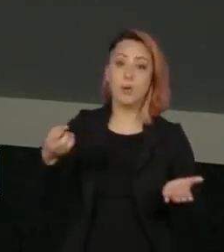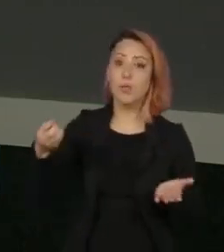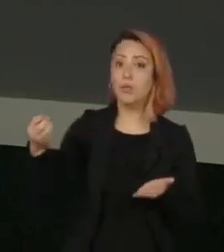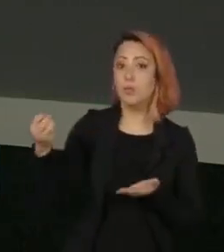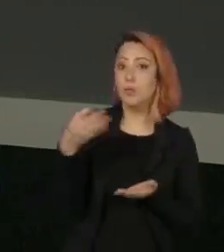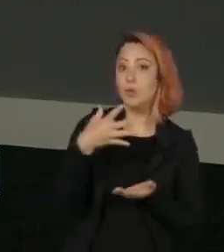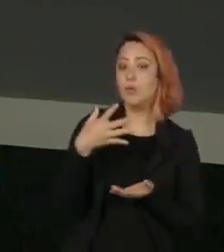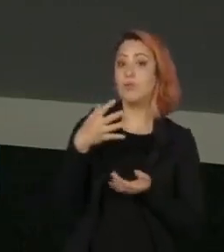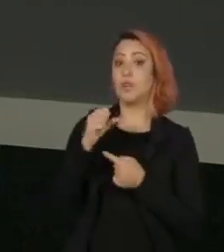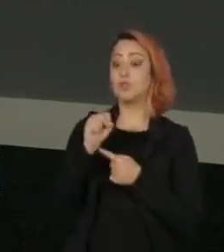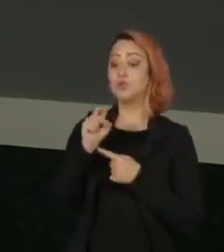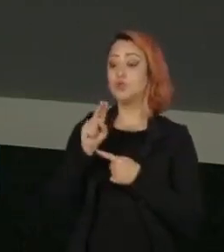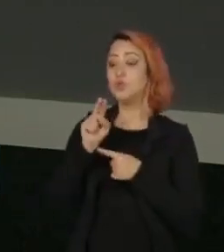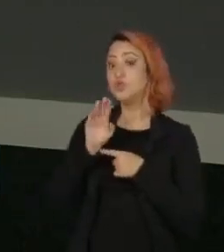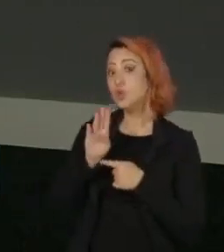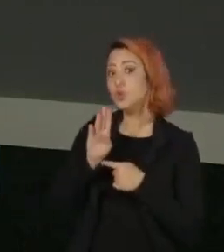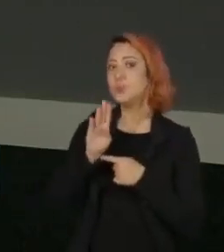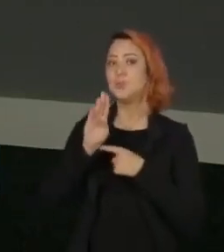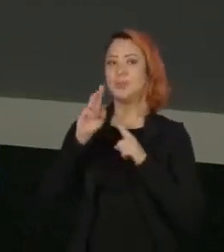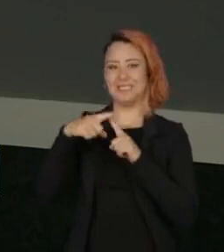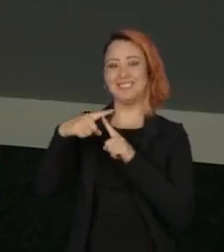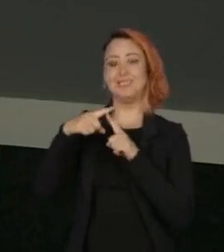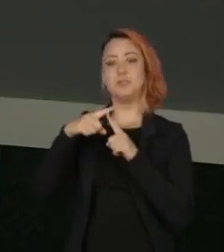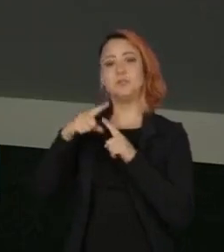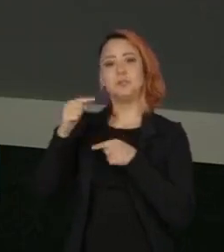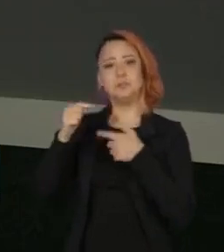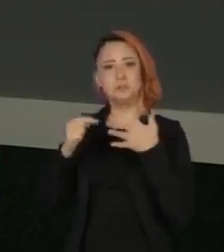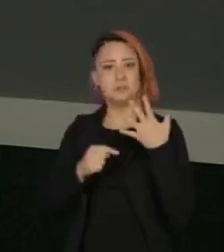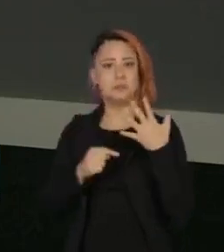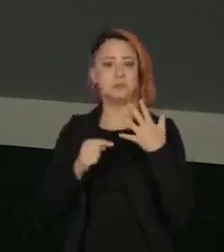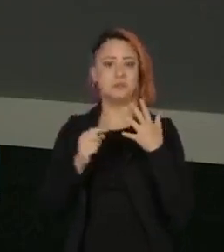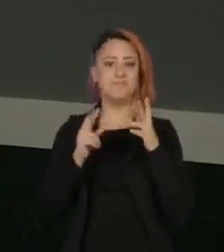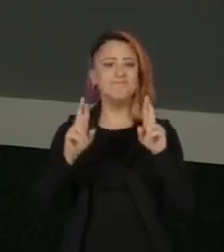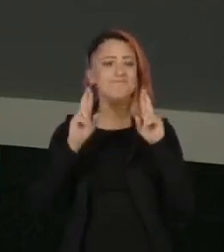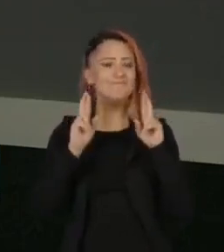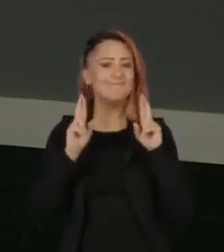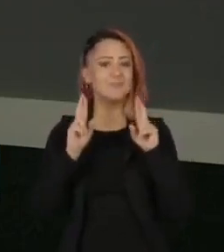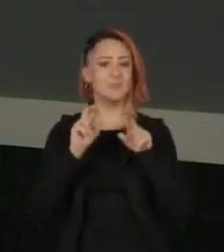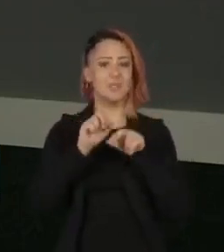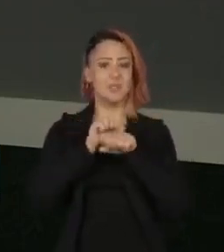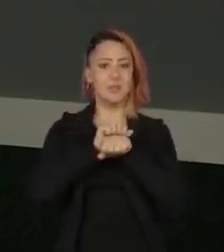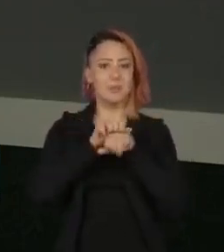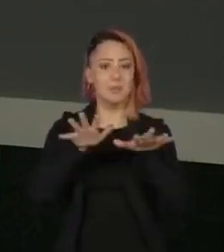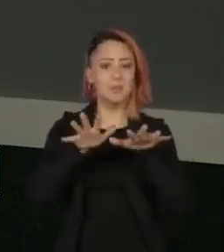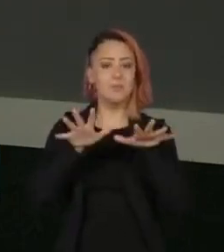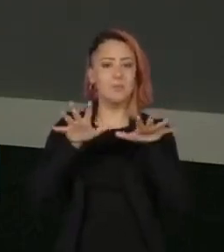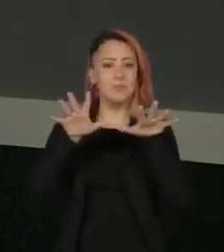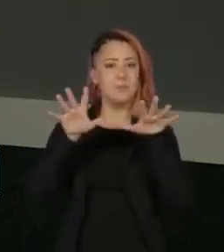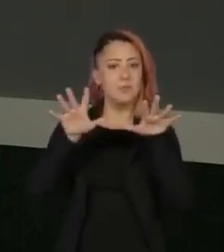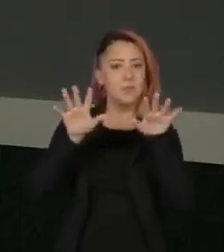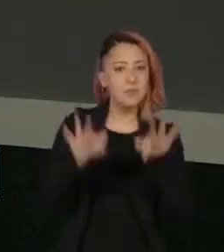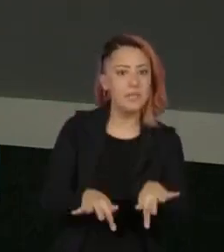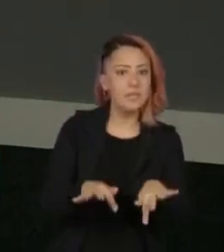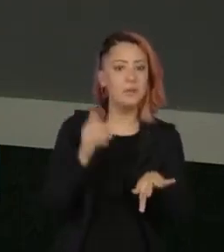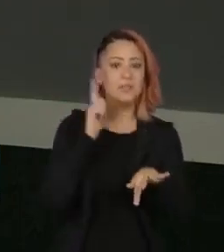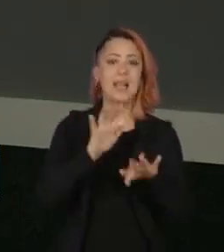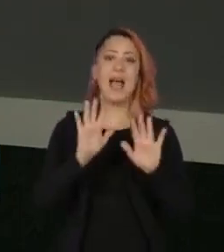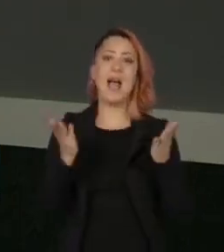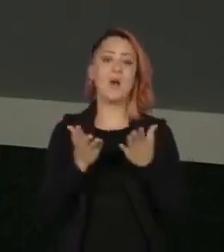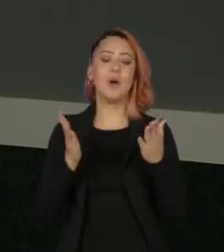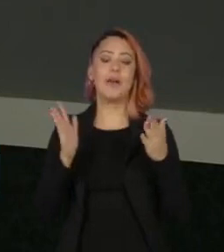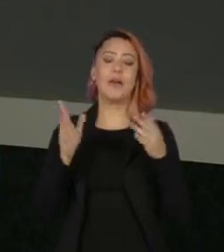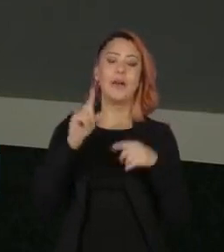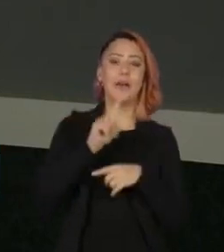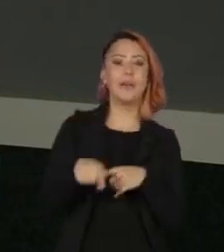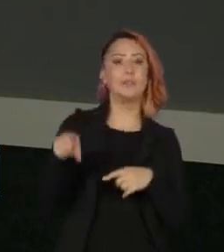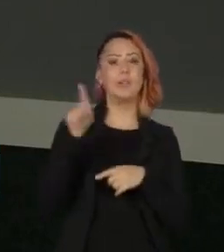já esperadas, a ideia de fim da pandemia, ela acaba sendo postergada e a necessidade de